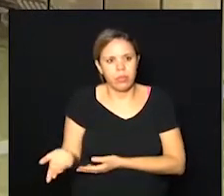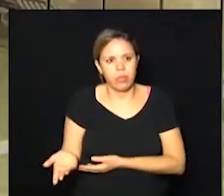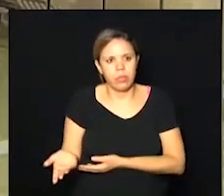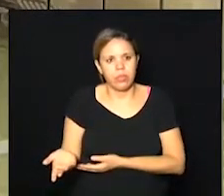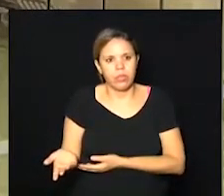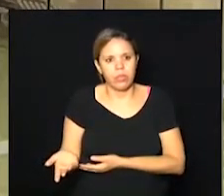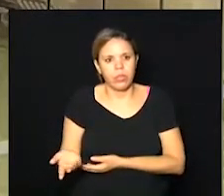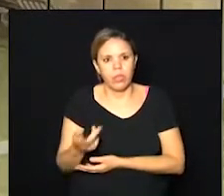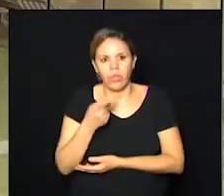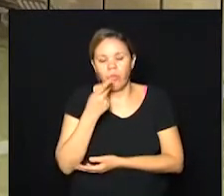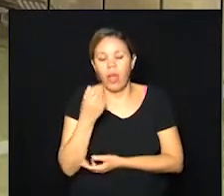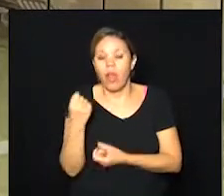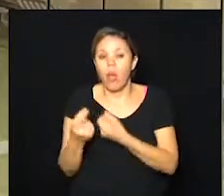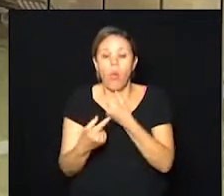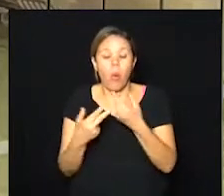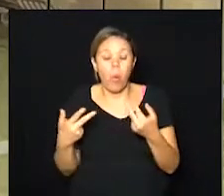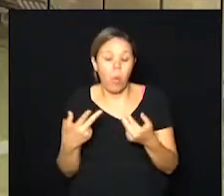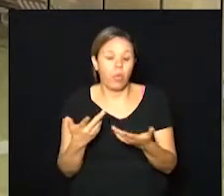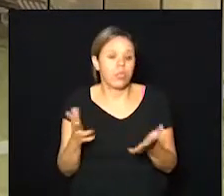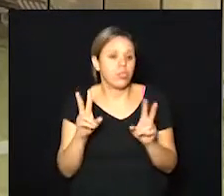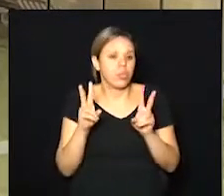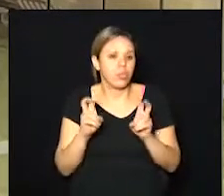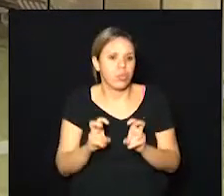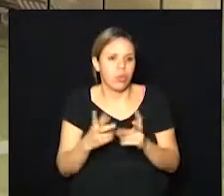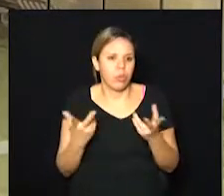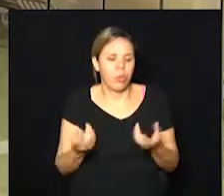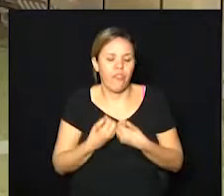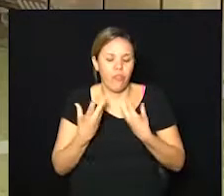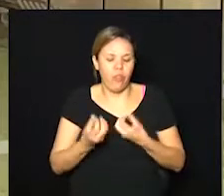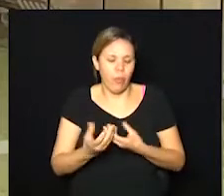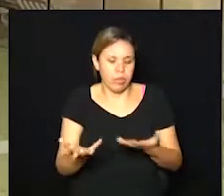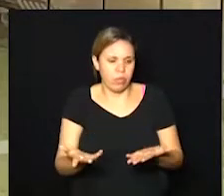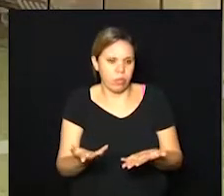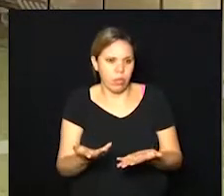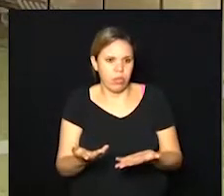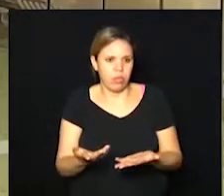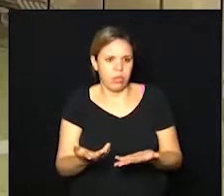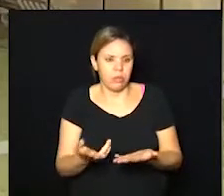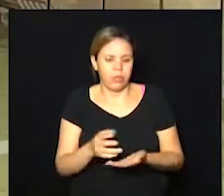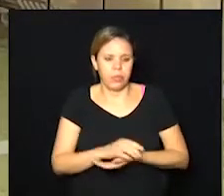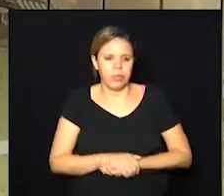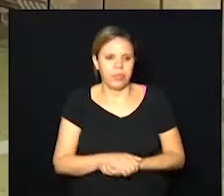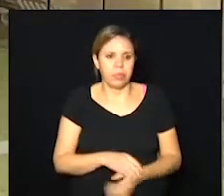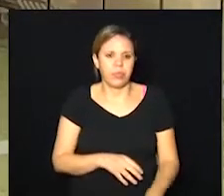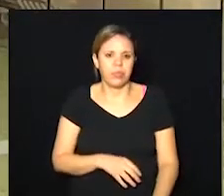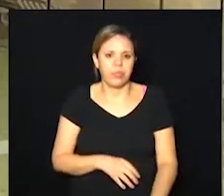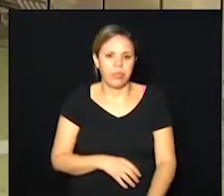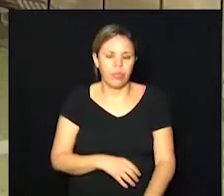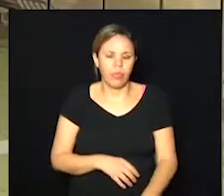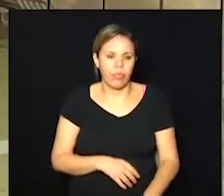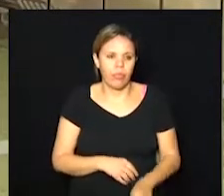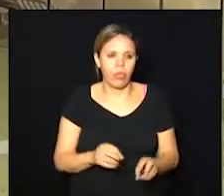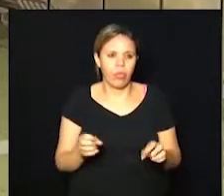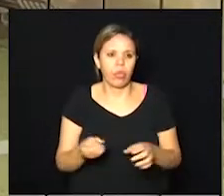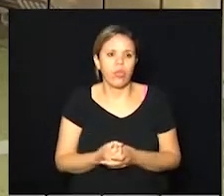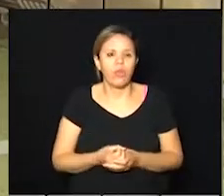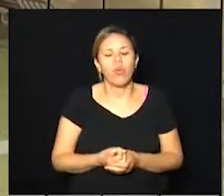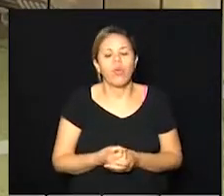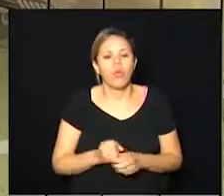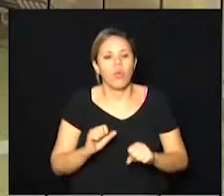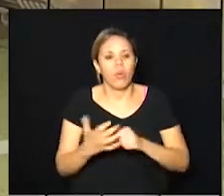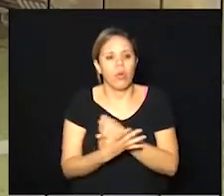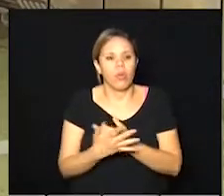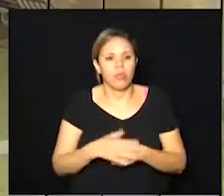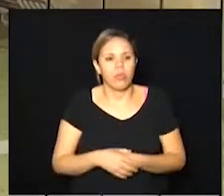transfere algumas dessas informações a respeito do novo coronavírus, desse